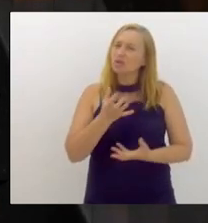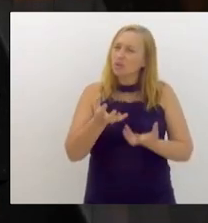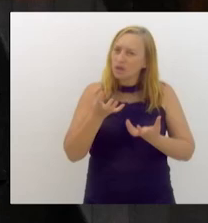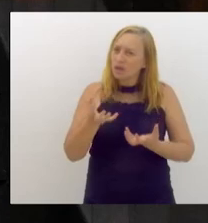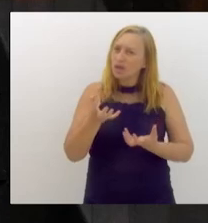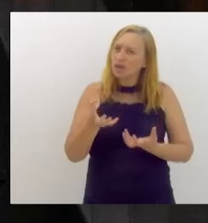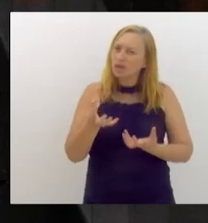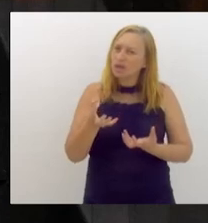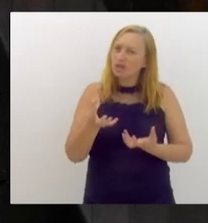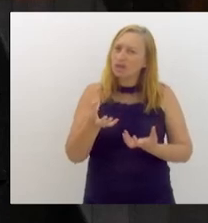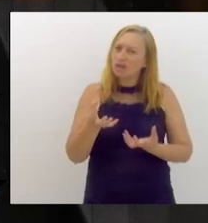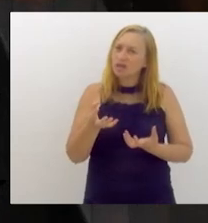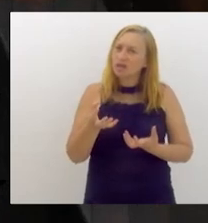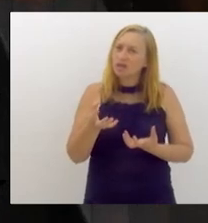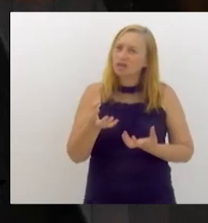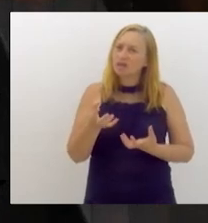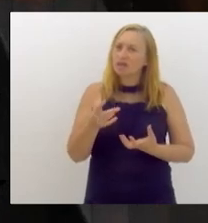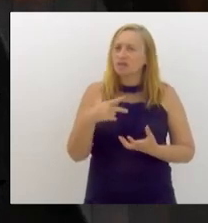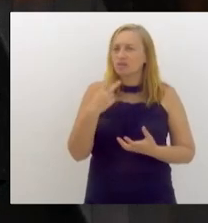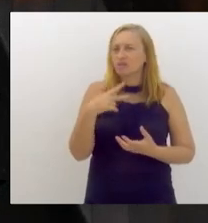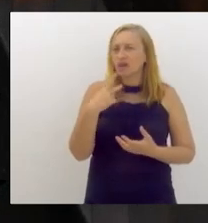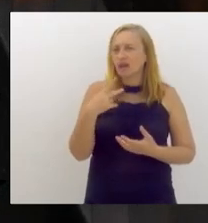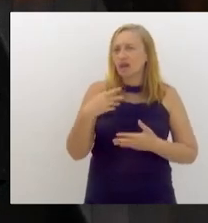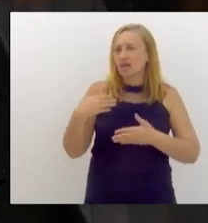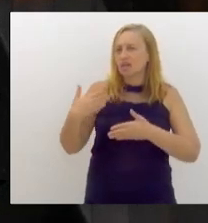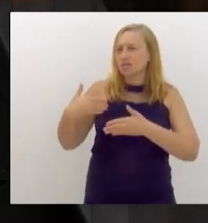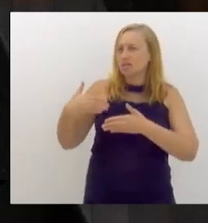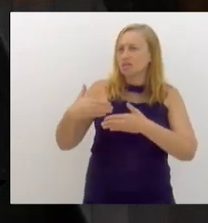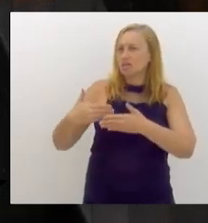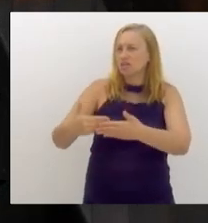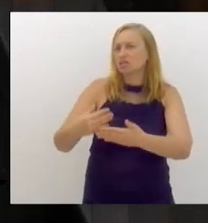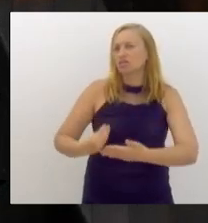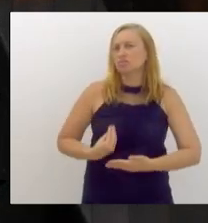historiar a nossa trajetória.